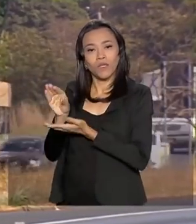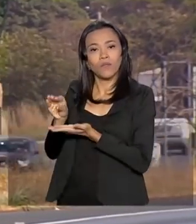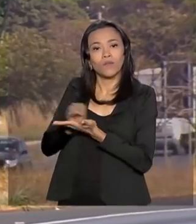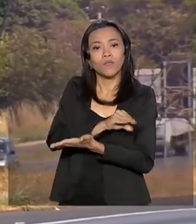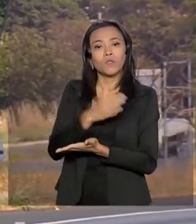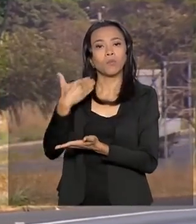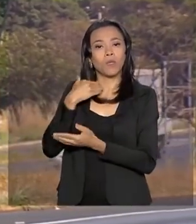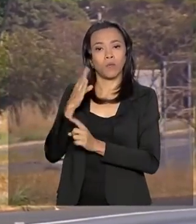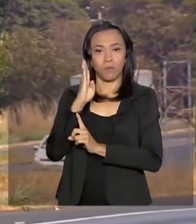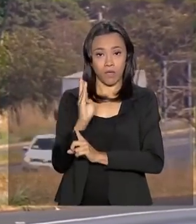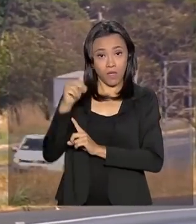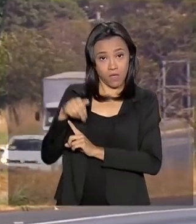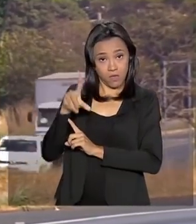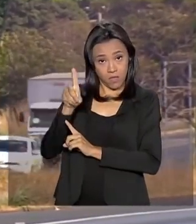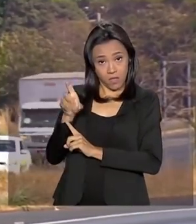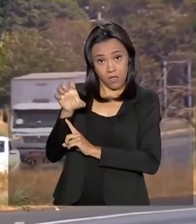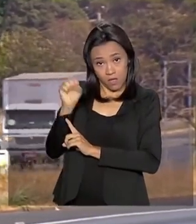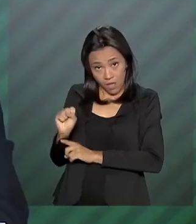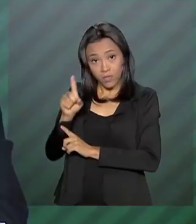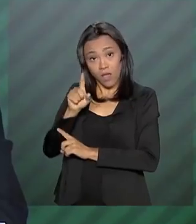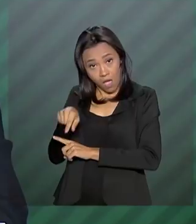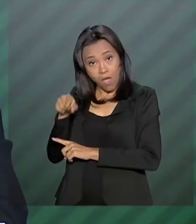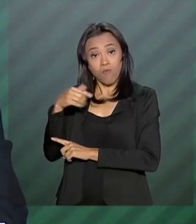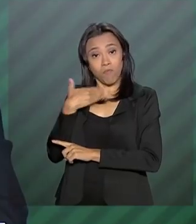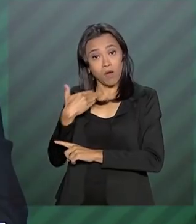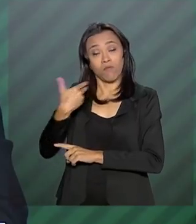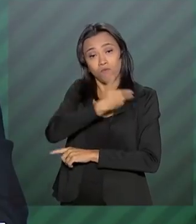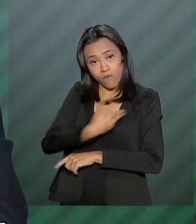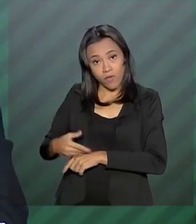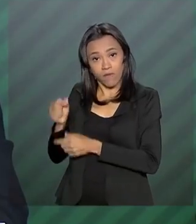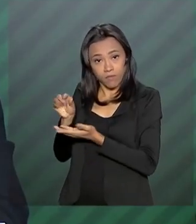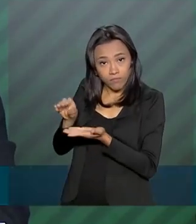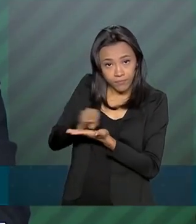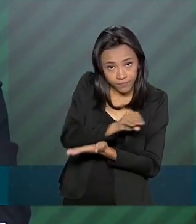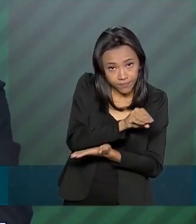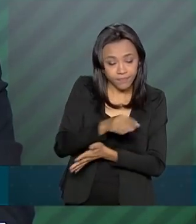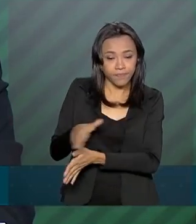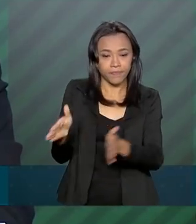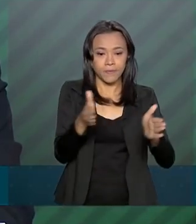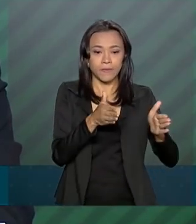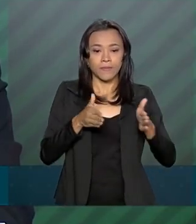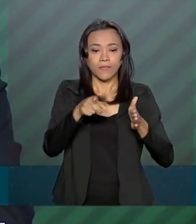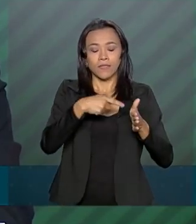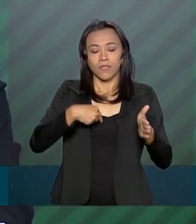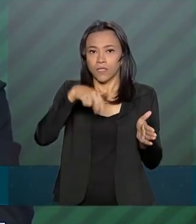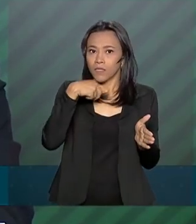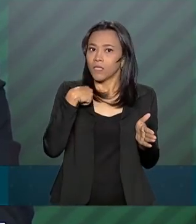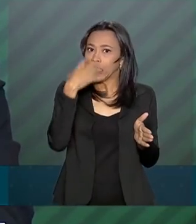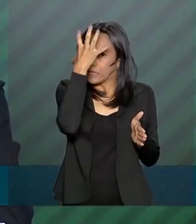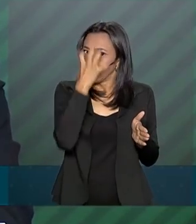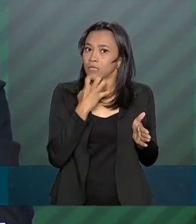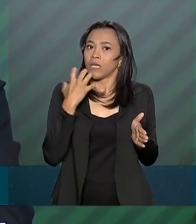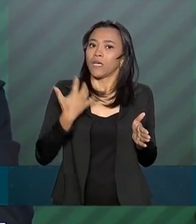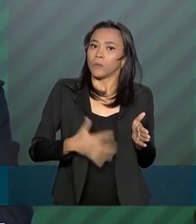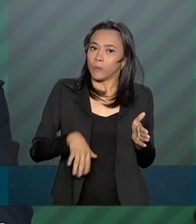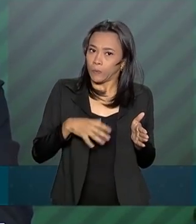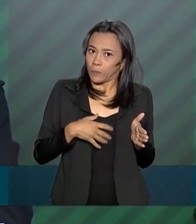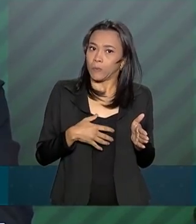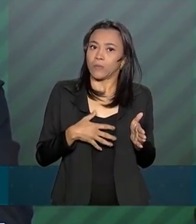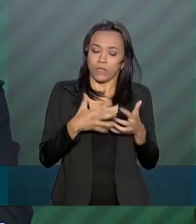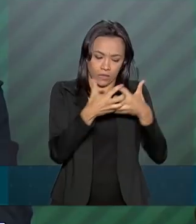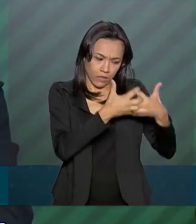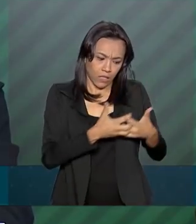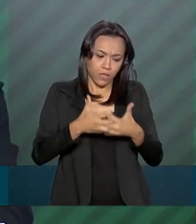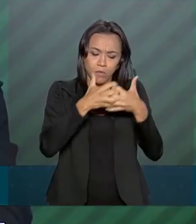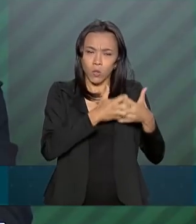e vai ser liberado pelos bancos públicos. É um problema bastante sério da qualidade do rodado desses